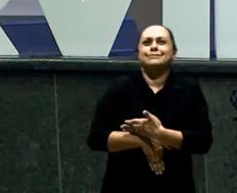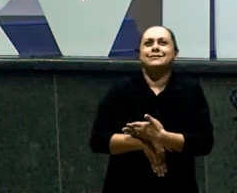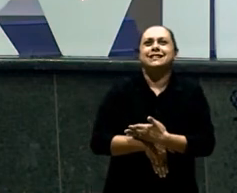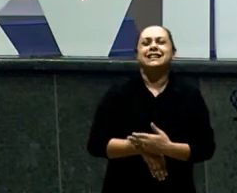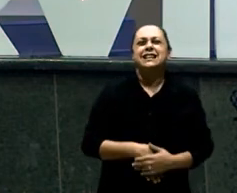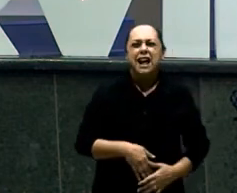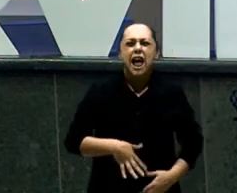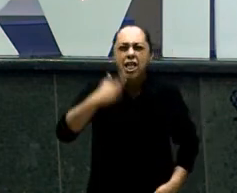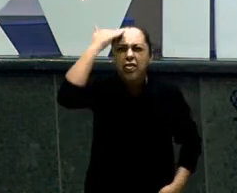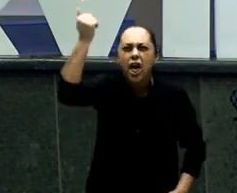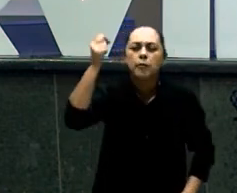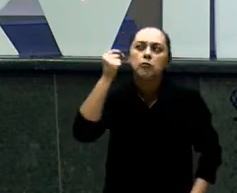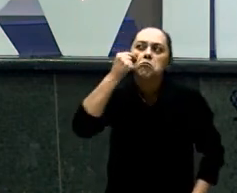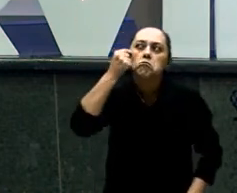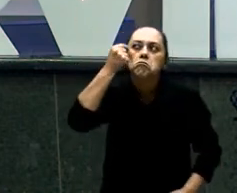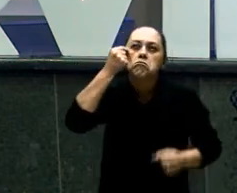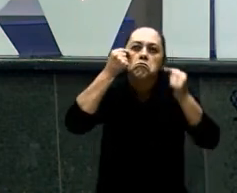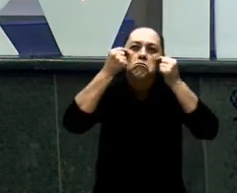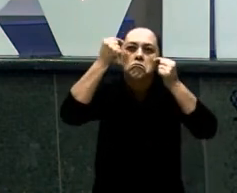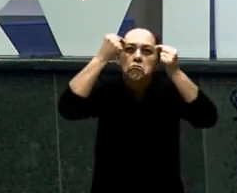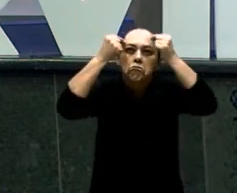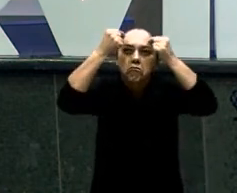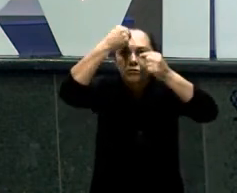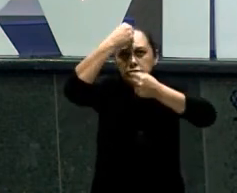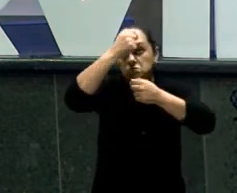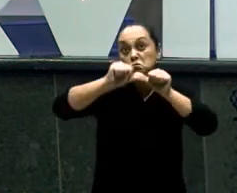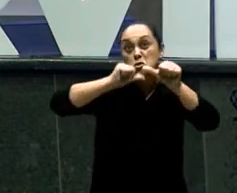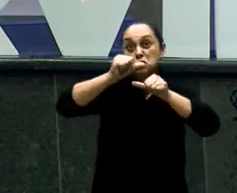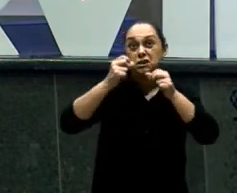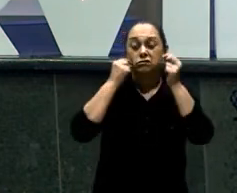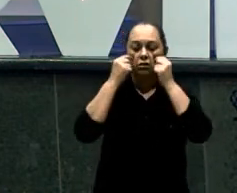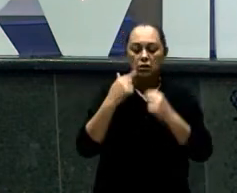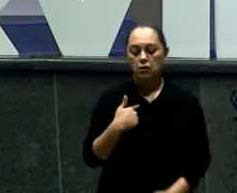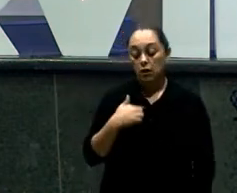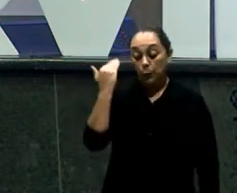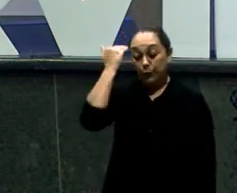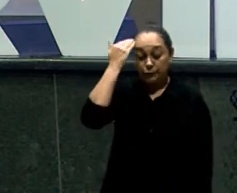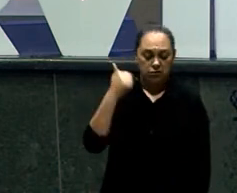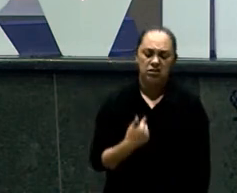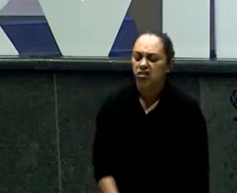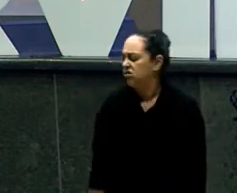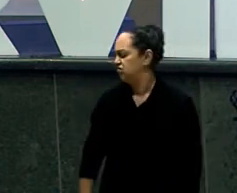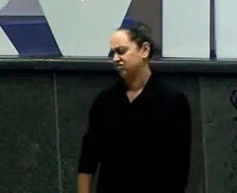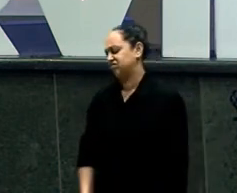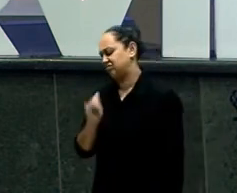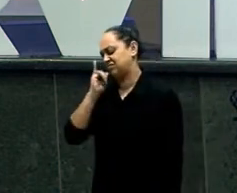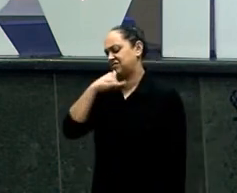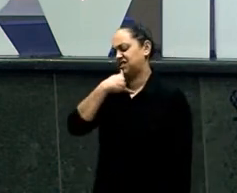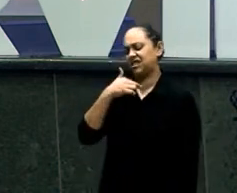espinhazinhas Aí você olha no espelho E diz Ah Eu não estou bem Desce o guarda-roupa Inteiro